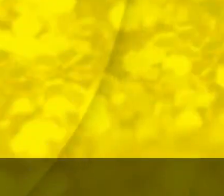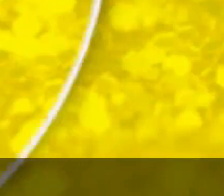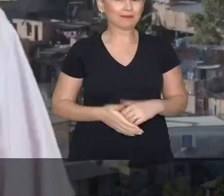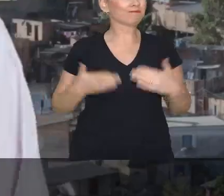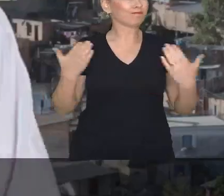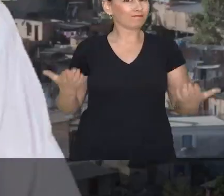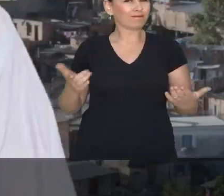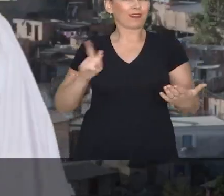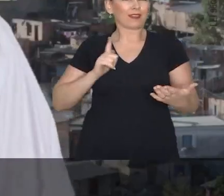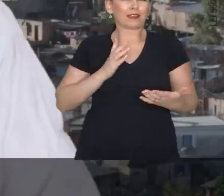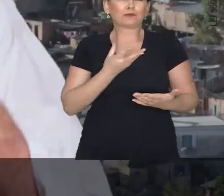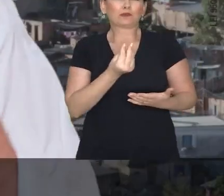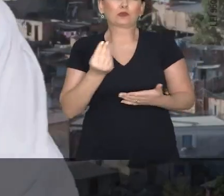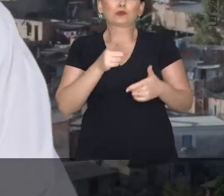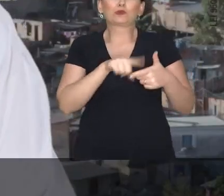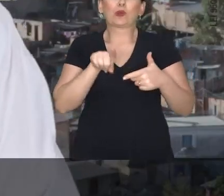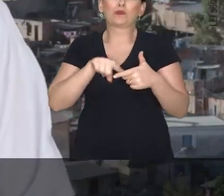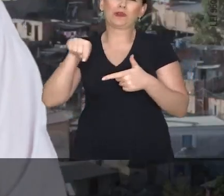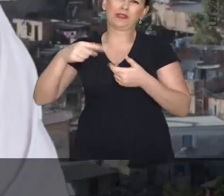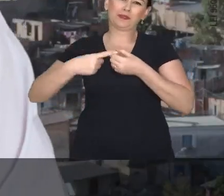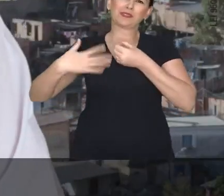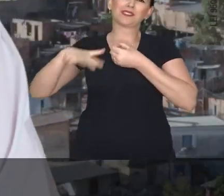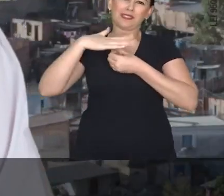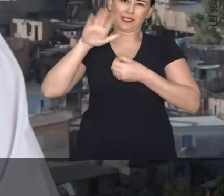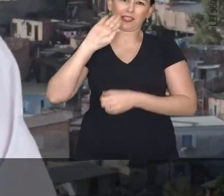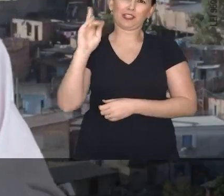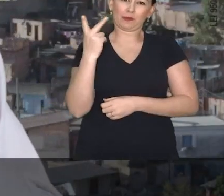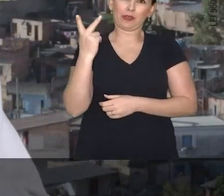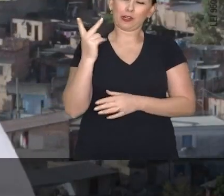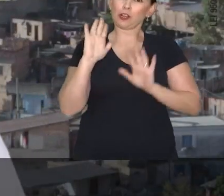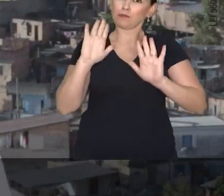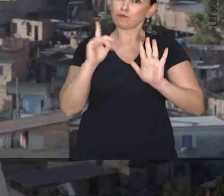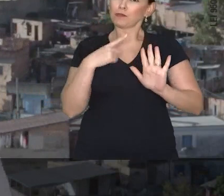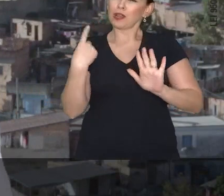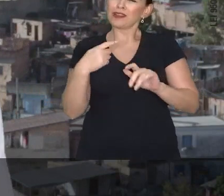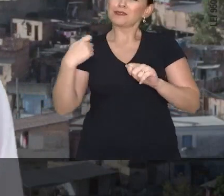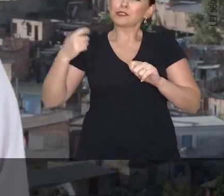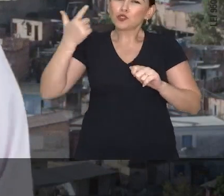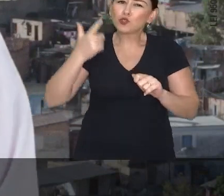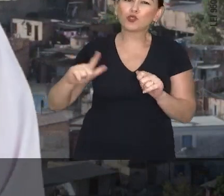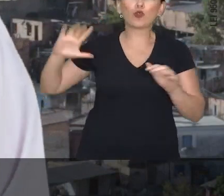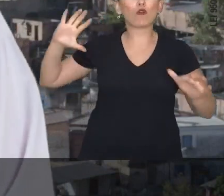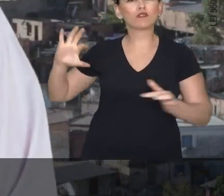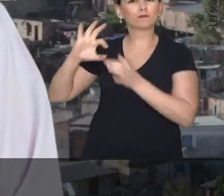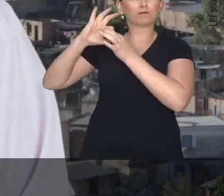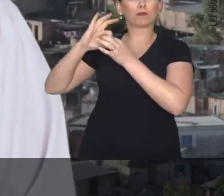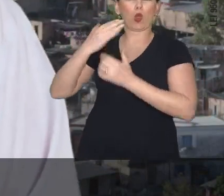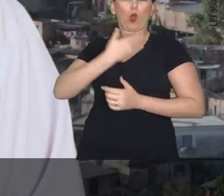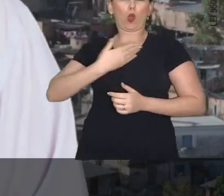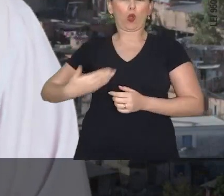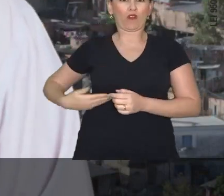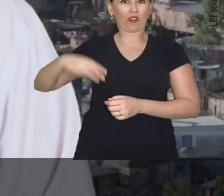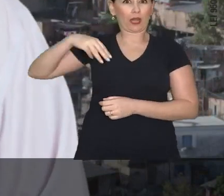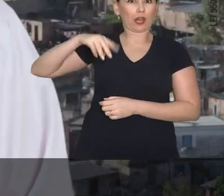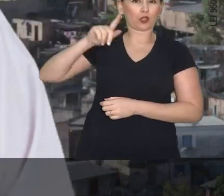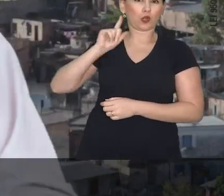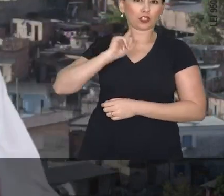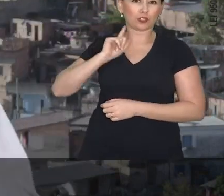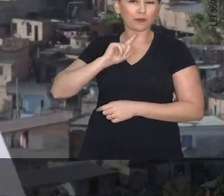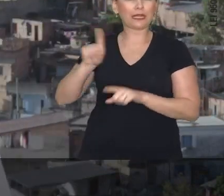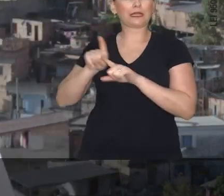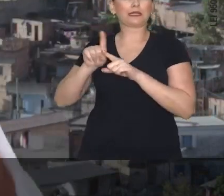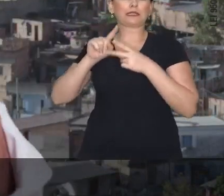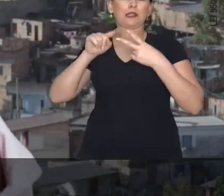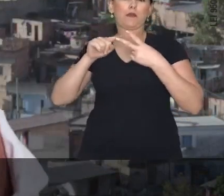Para enfrentar os inúmeros problemas de Belo Horizonte, precisamos restabelecer a sintonia com o governo do Estado e a